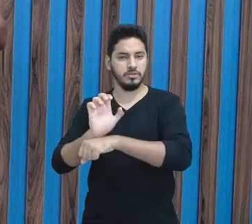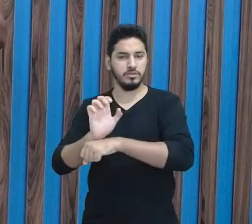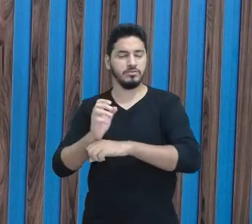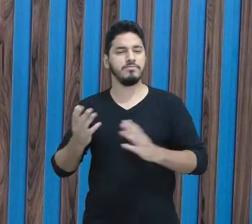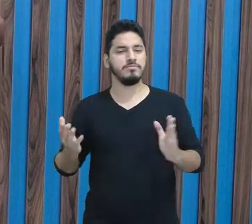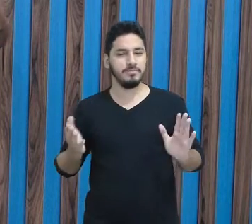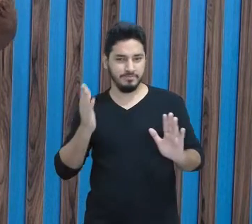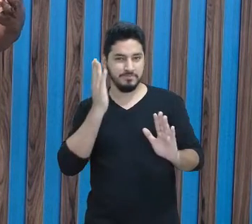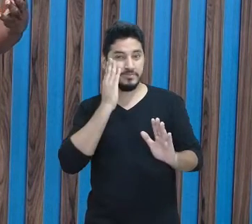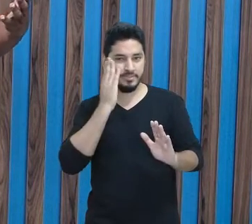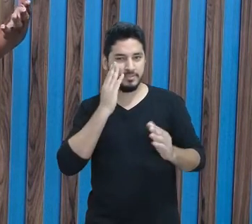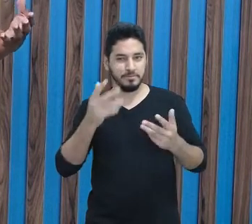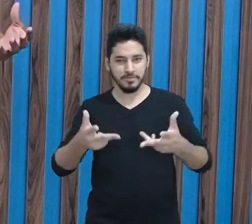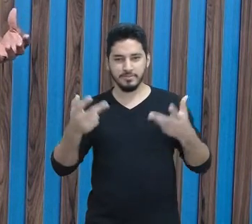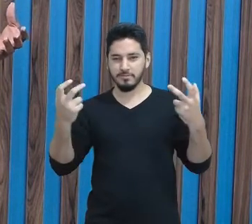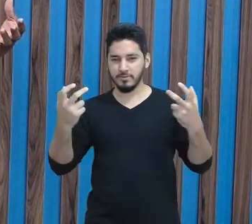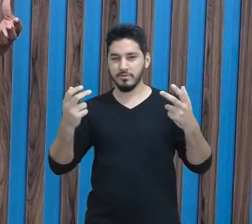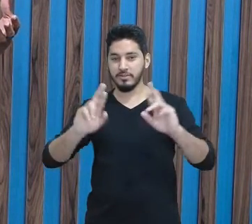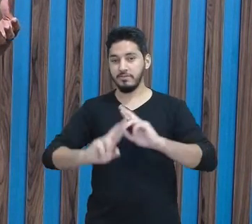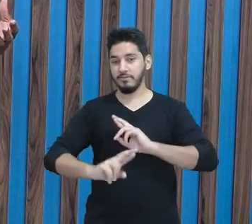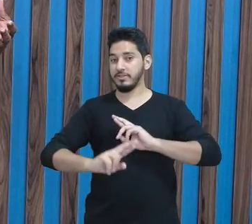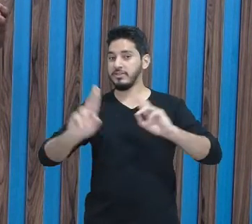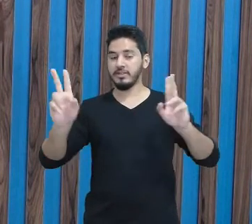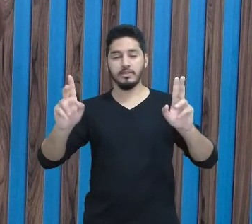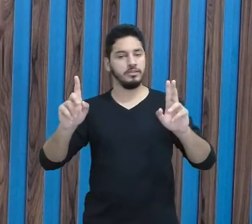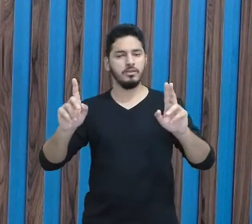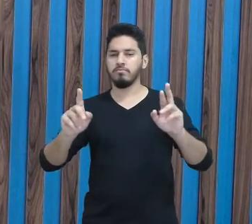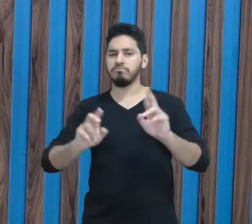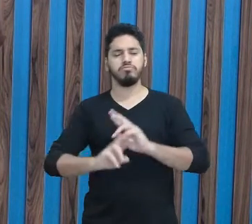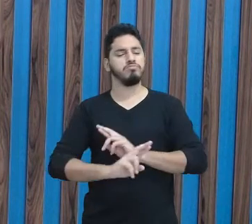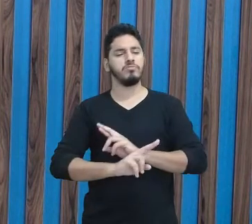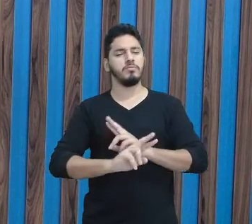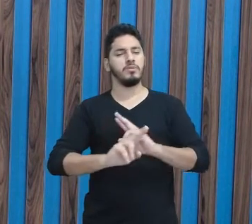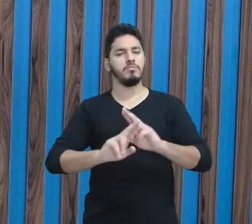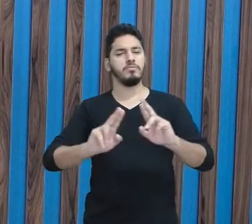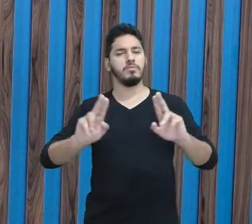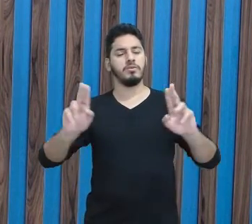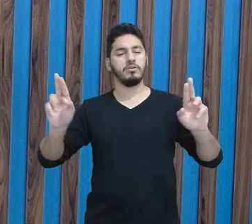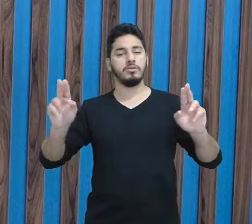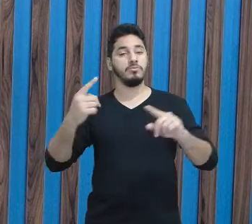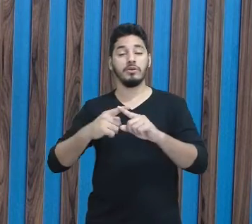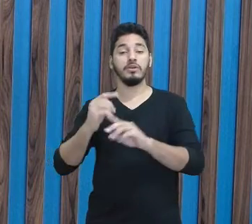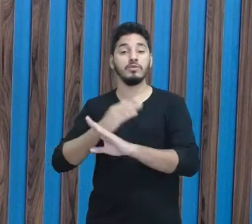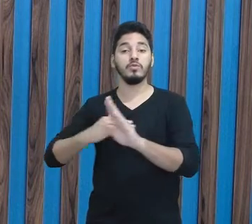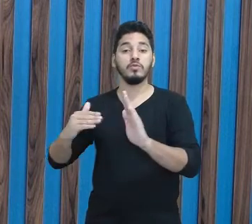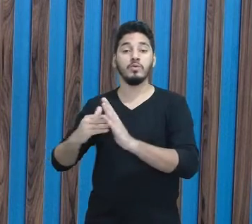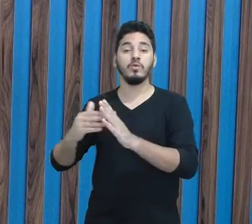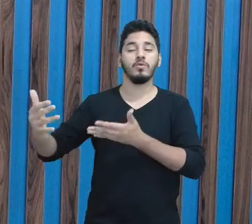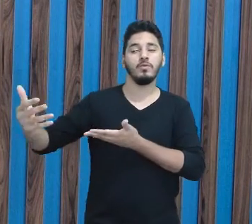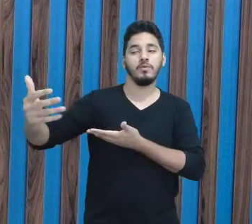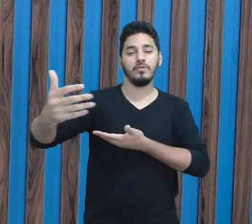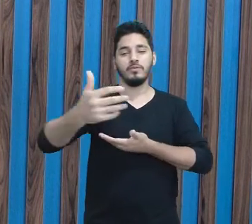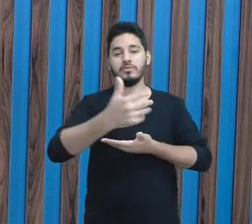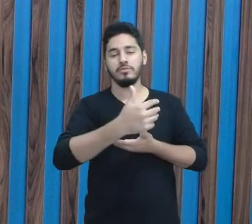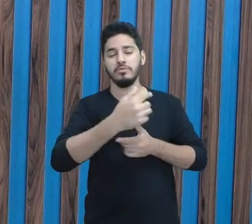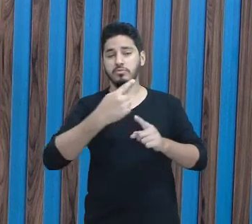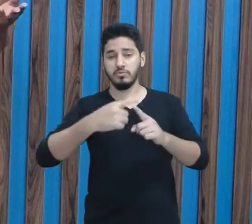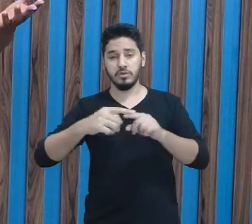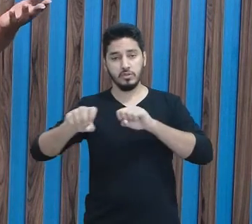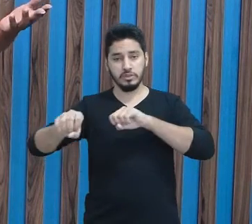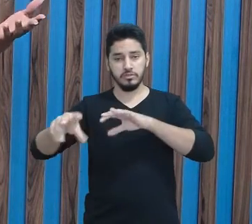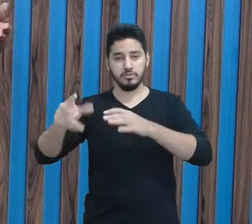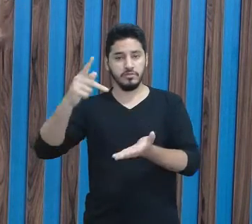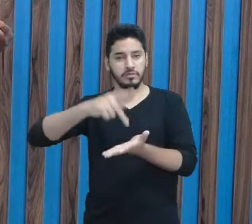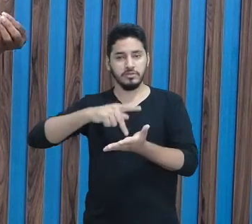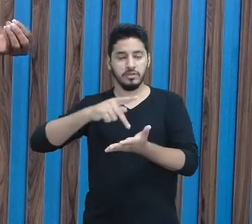diversidade, ela fica muito mais ampla, porque ela acolhe todos, porque a educação, de verdade, é